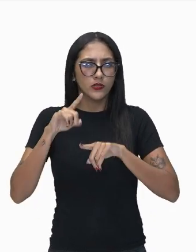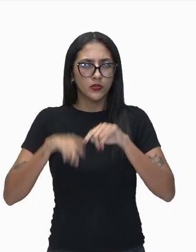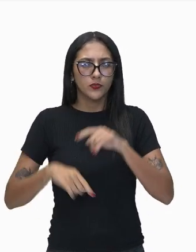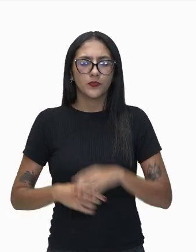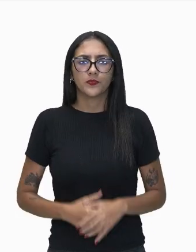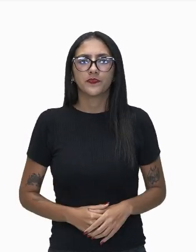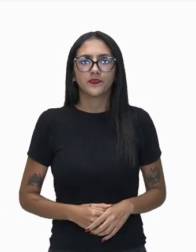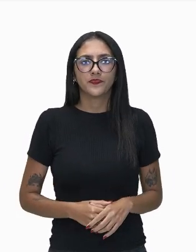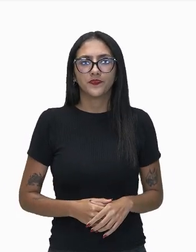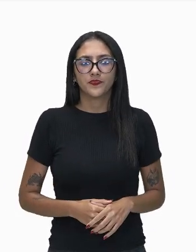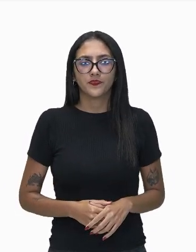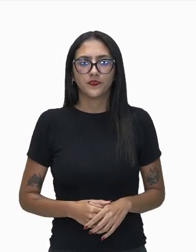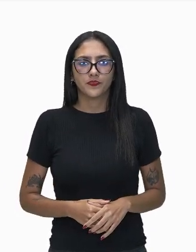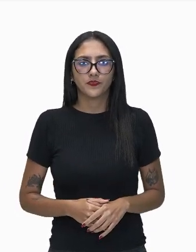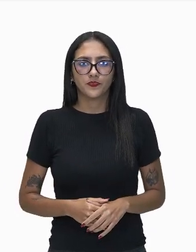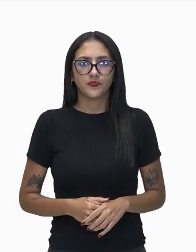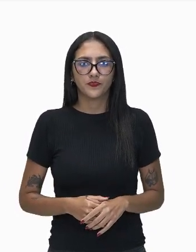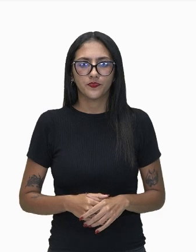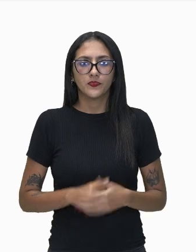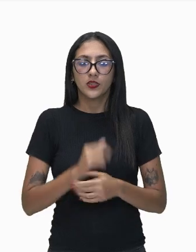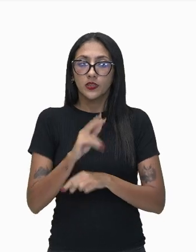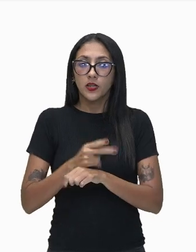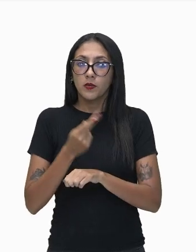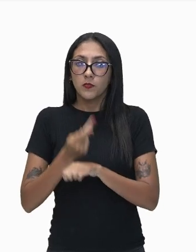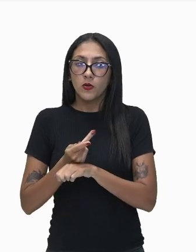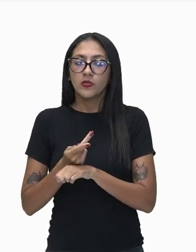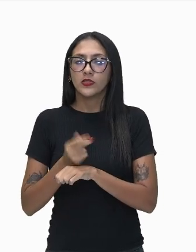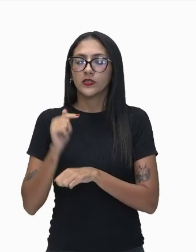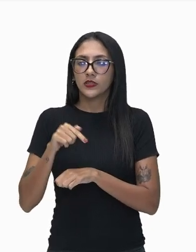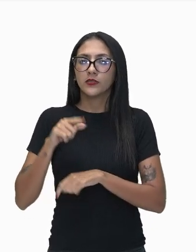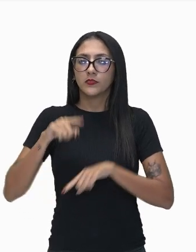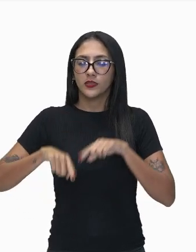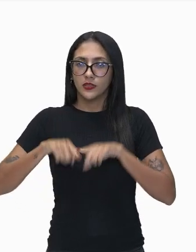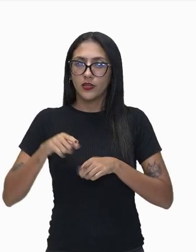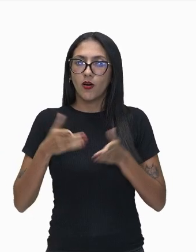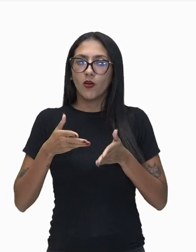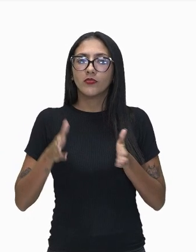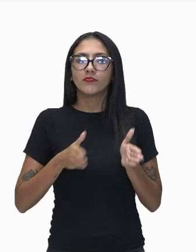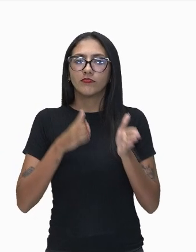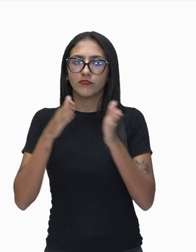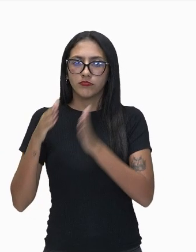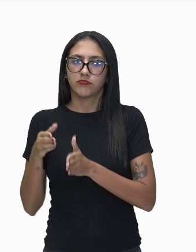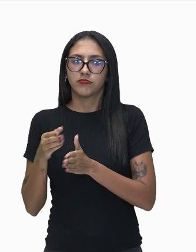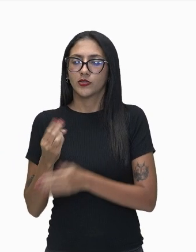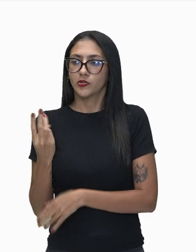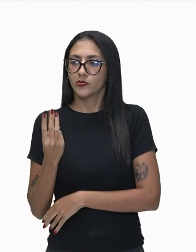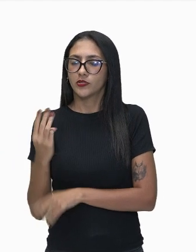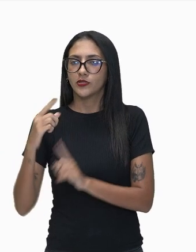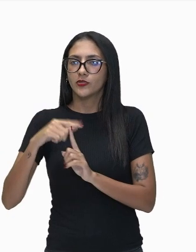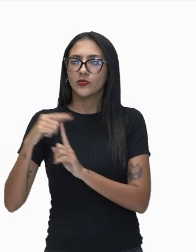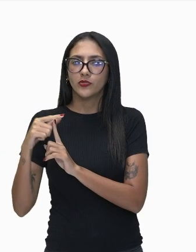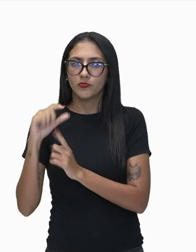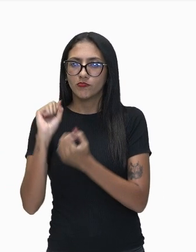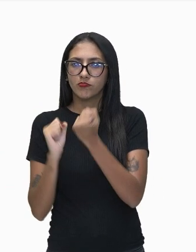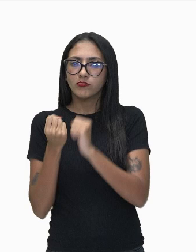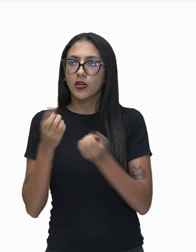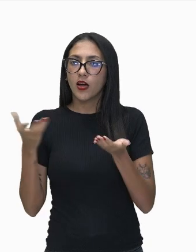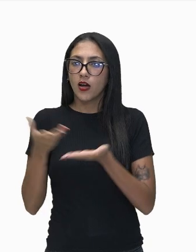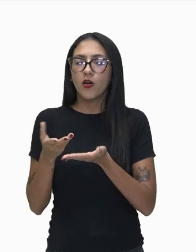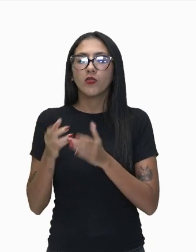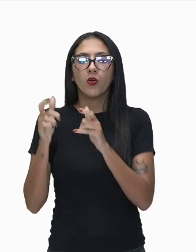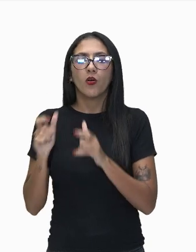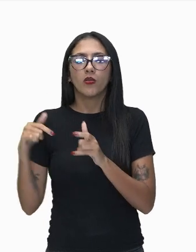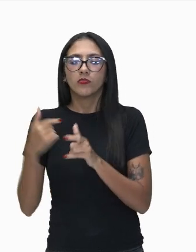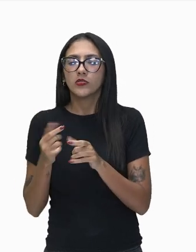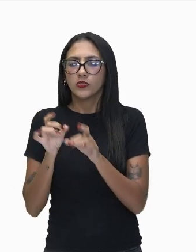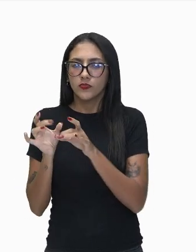A partir dessa indústria, a gente vai partir lá para a indústria de bens de consumo. Então,